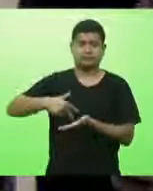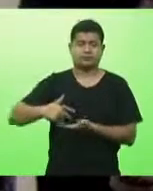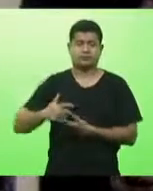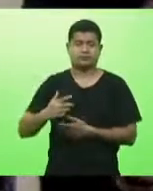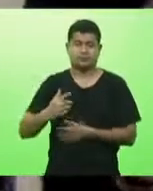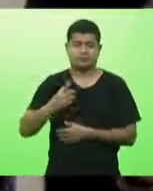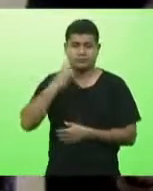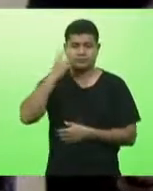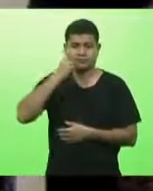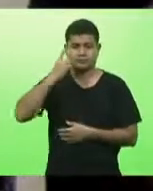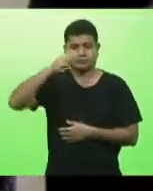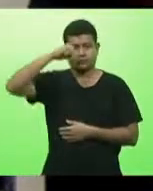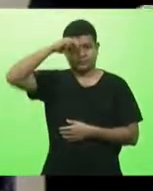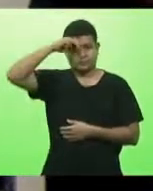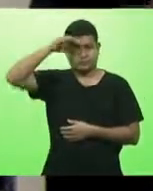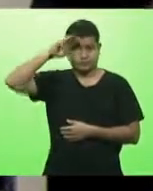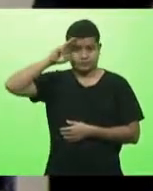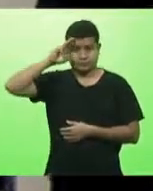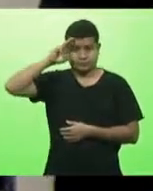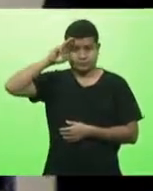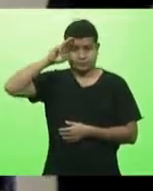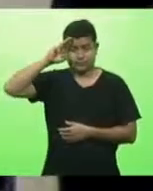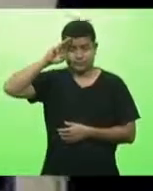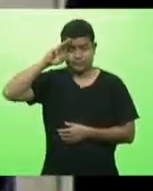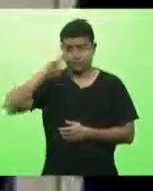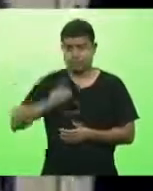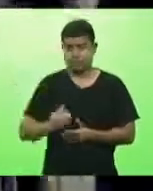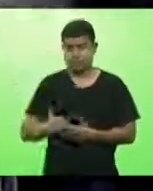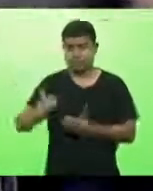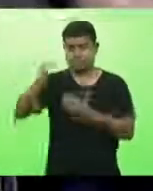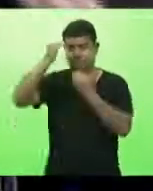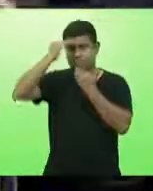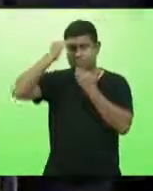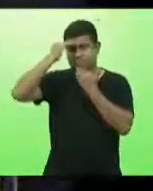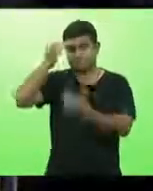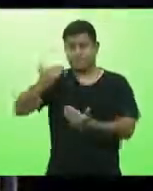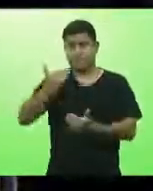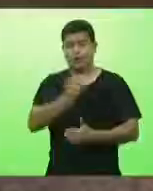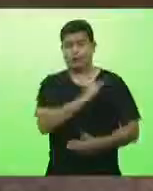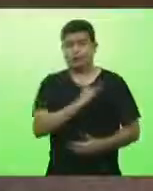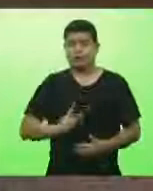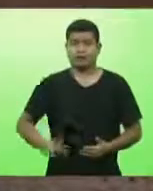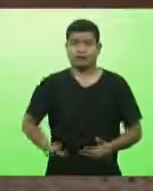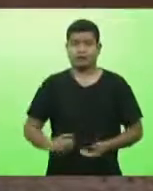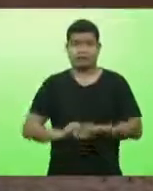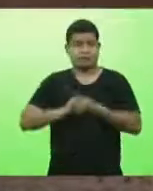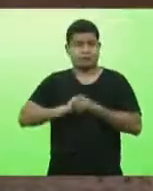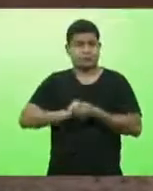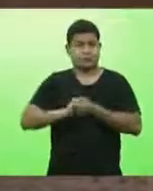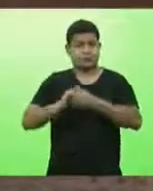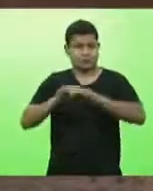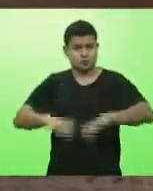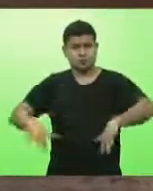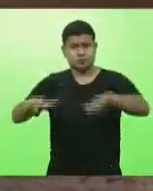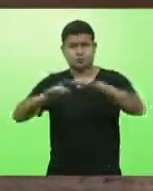obrigado senhor presidente cumprimentar todos os deputados e deputadas